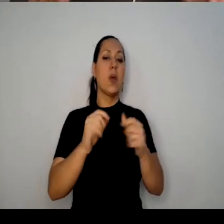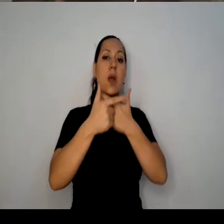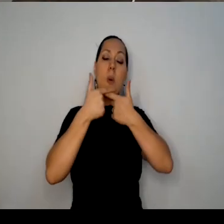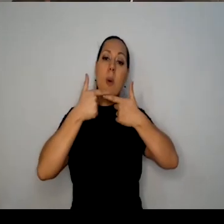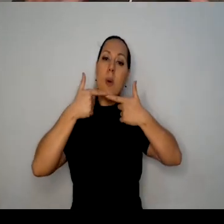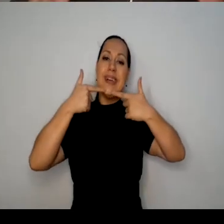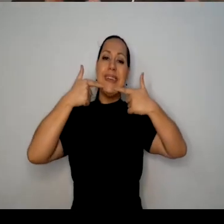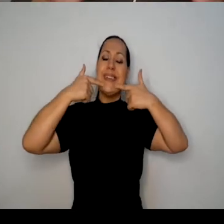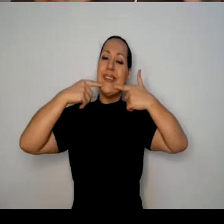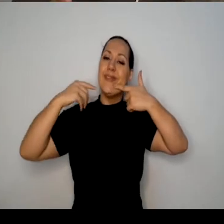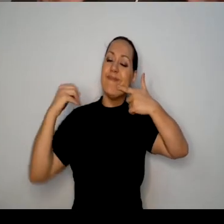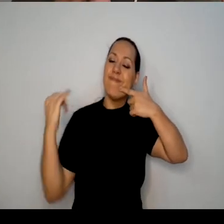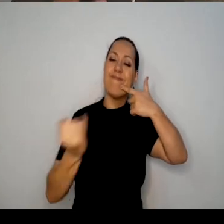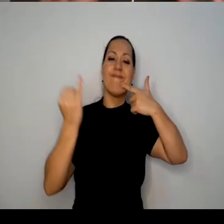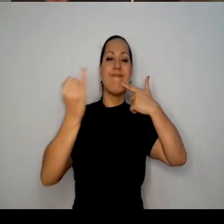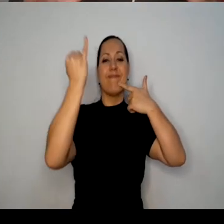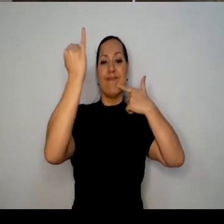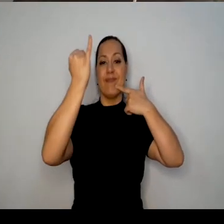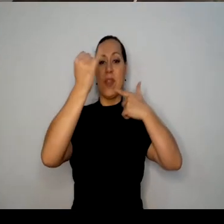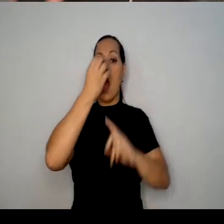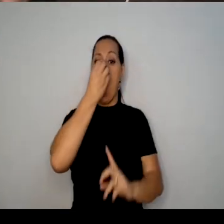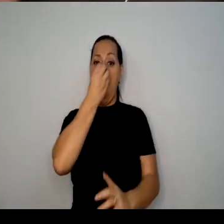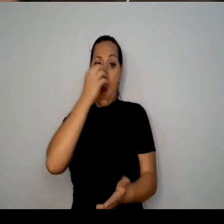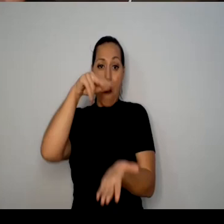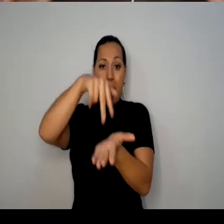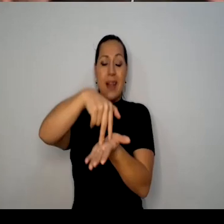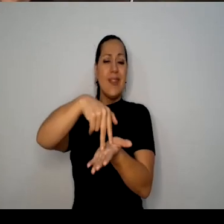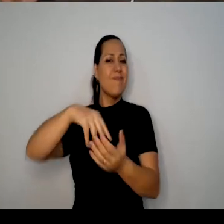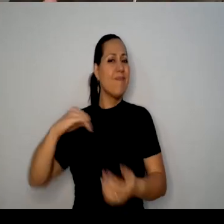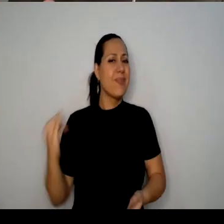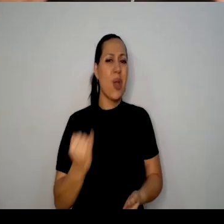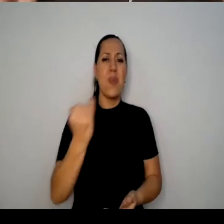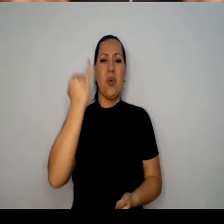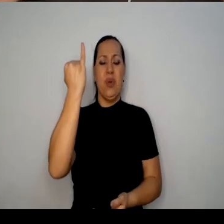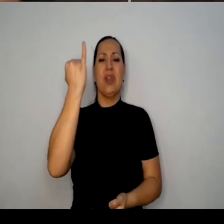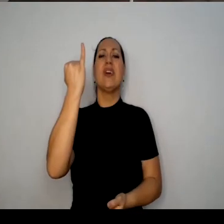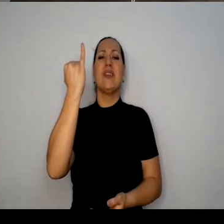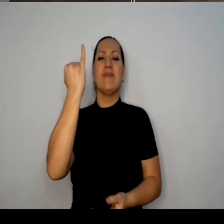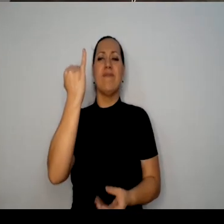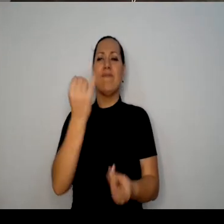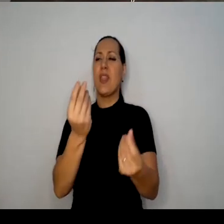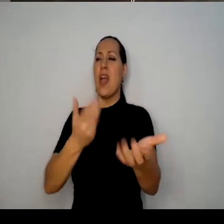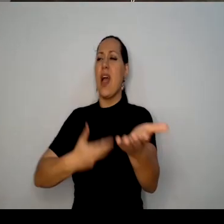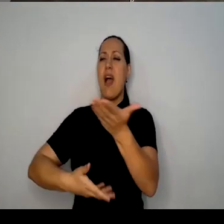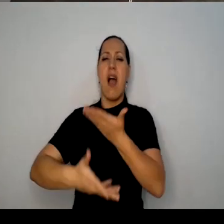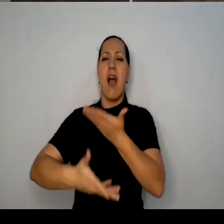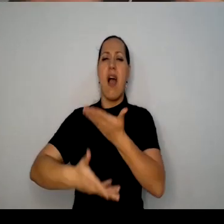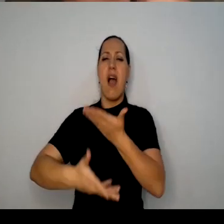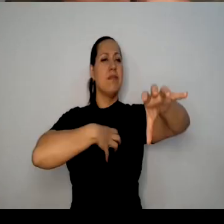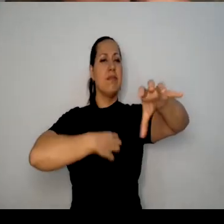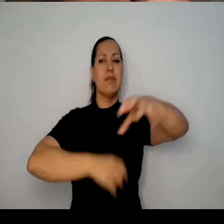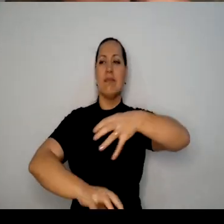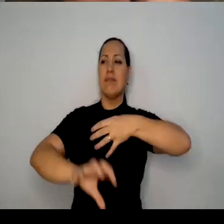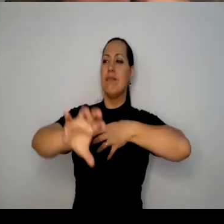fundamental. A presença do palhaço é fundamental. Tornar-se poroso e empático ao outro nesse